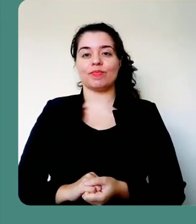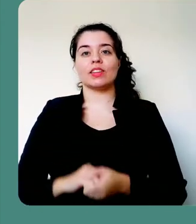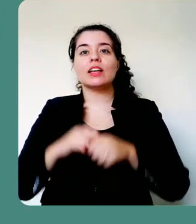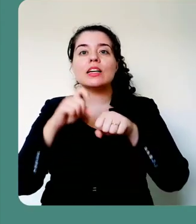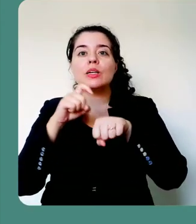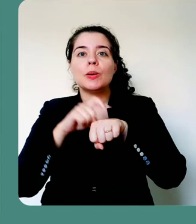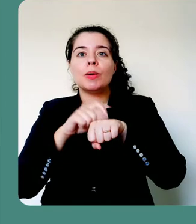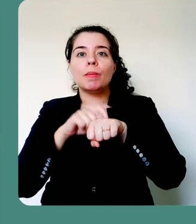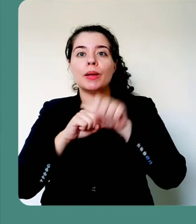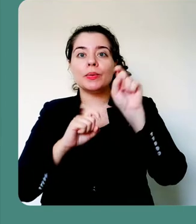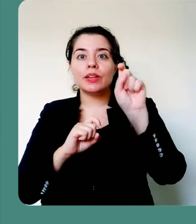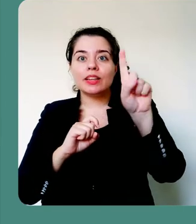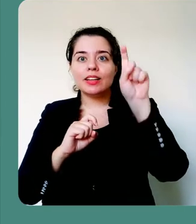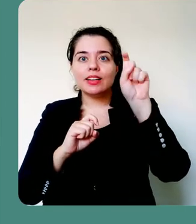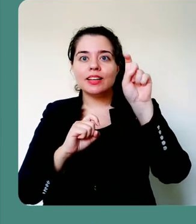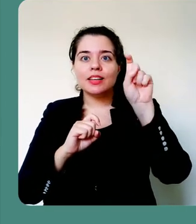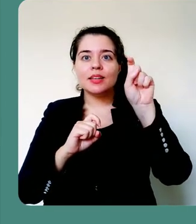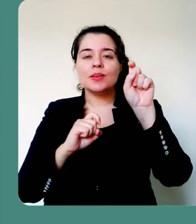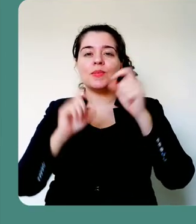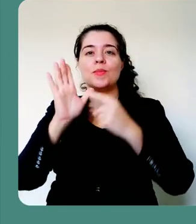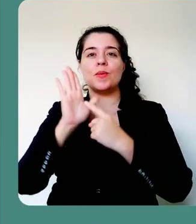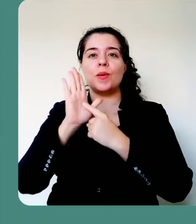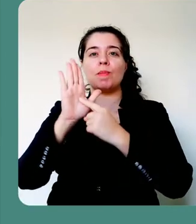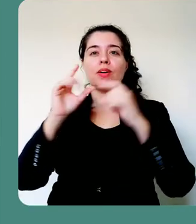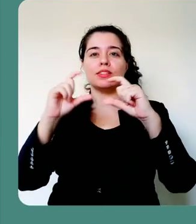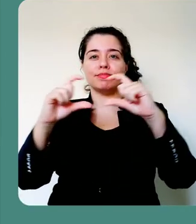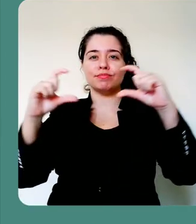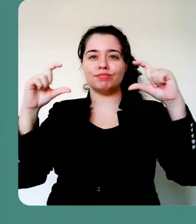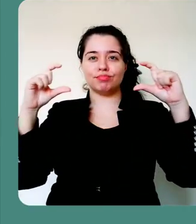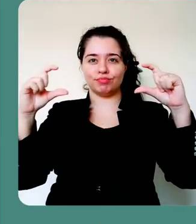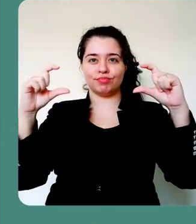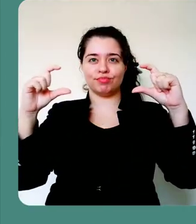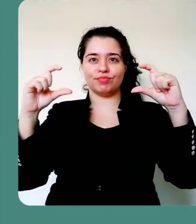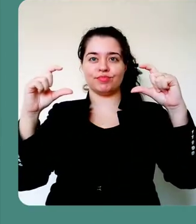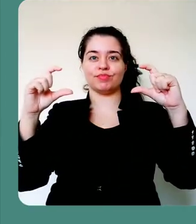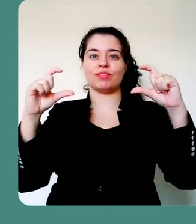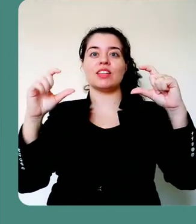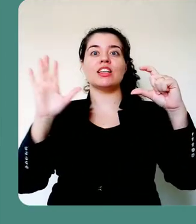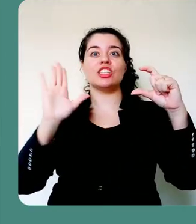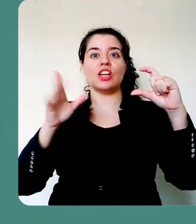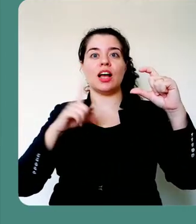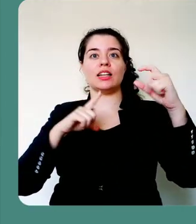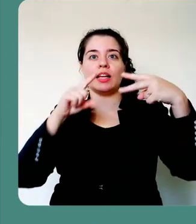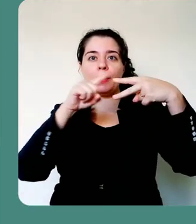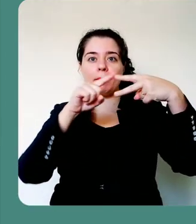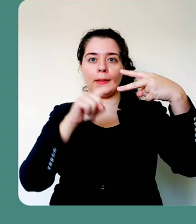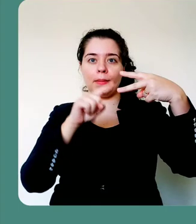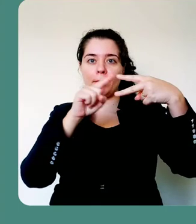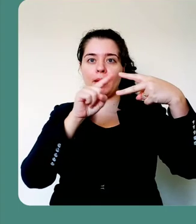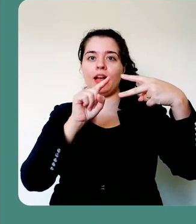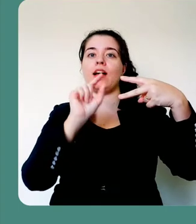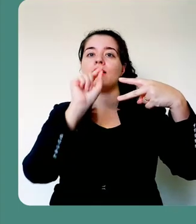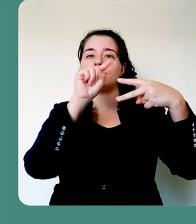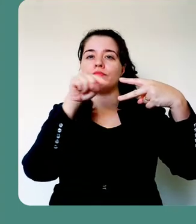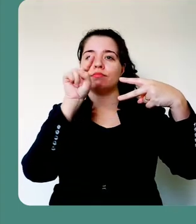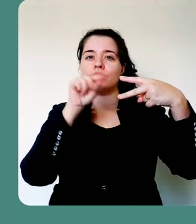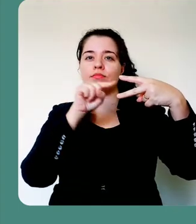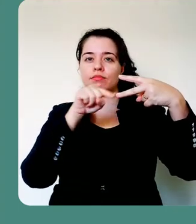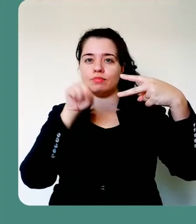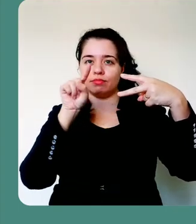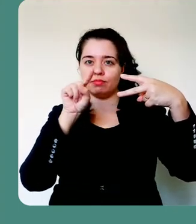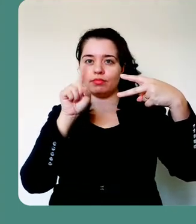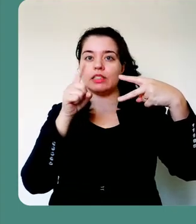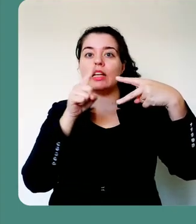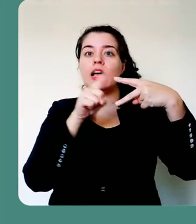Quando eu clicar nesta opção, então, vai aparecer aqui uma caixa de diálogo, onde duas opções já vão vir pré-selecionadas. A